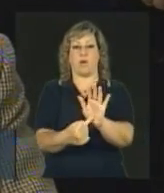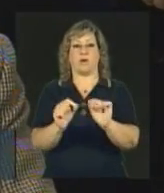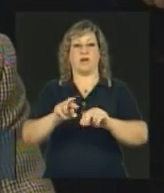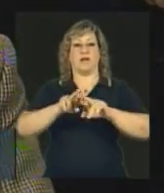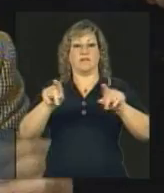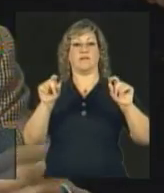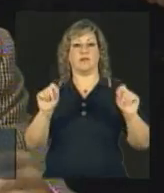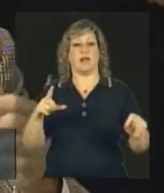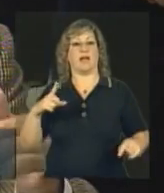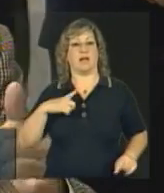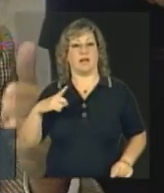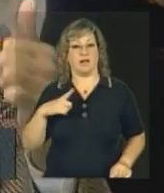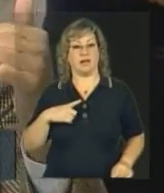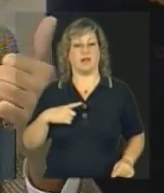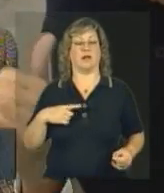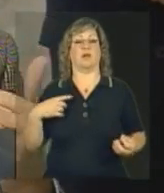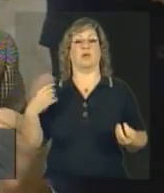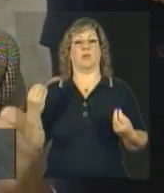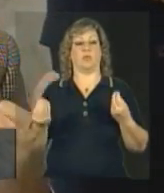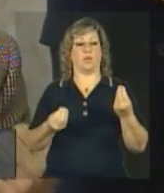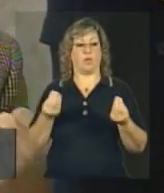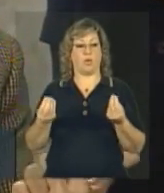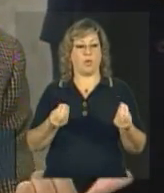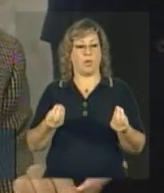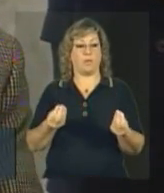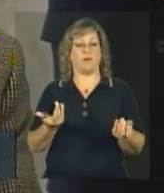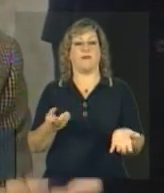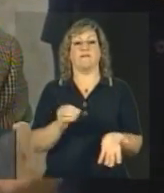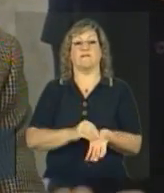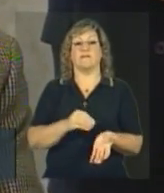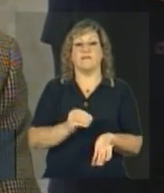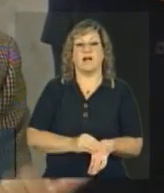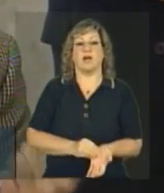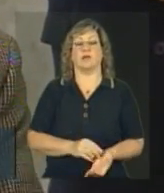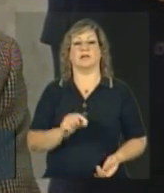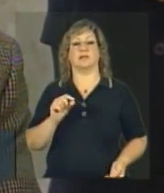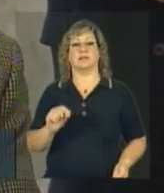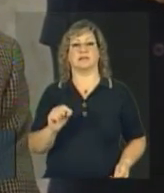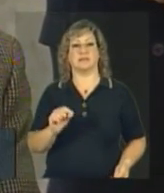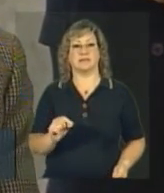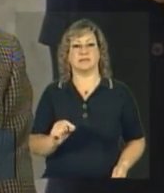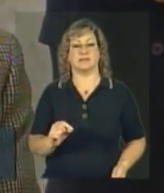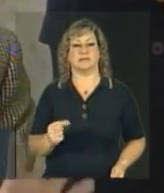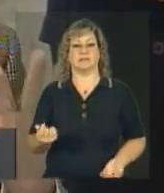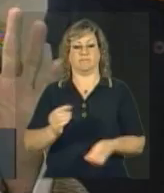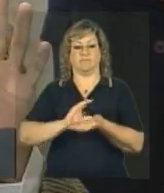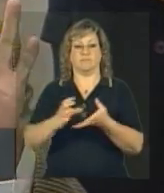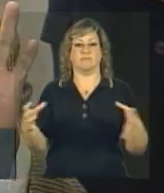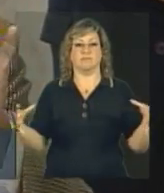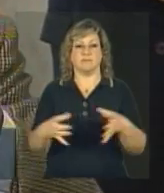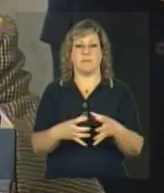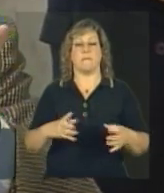diferença que há e mostra como a falta peso de investimento privado. Bom,